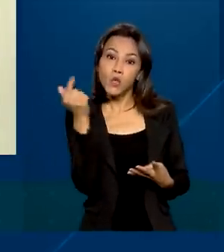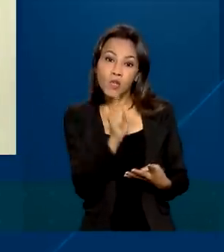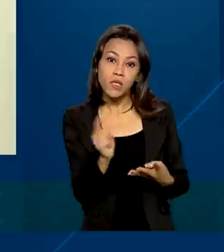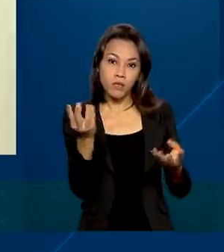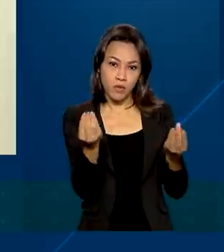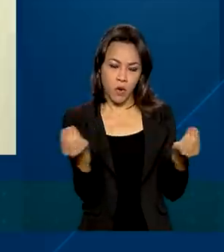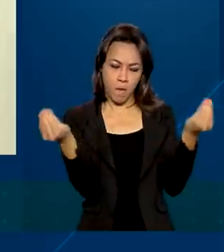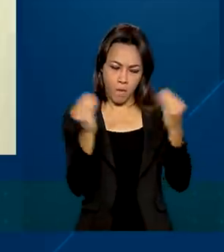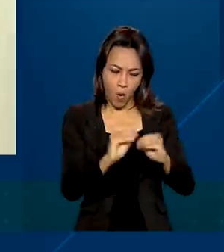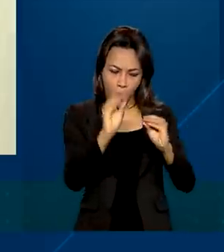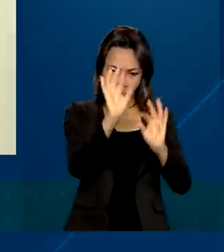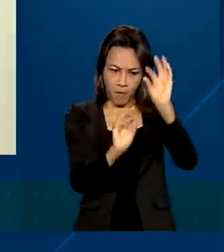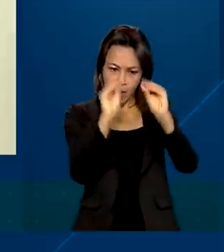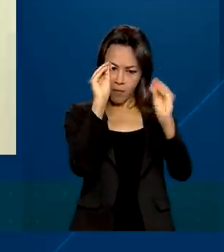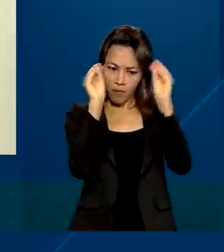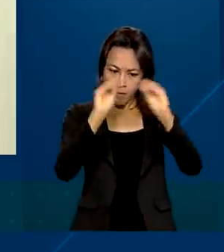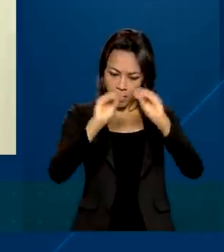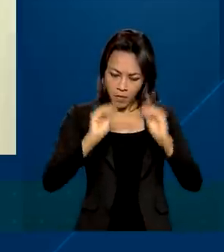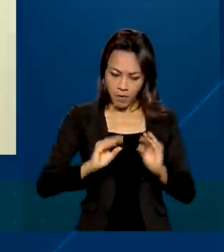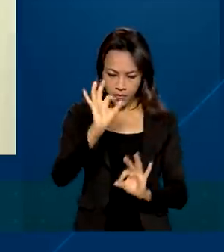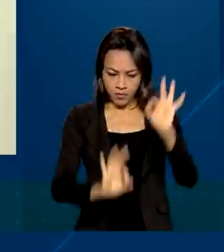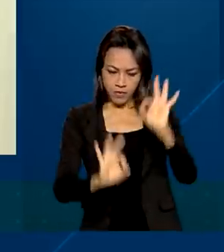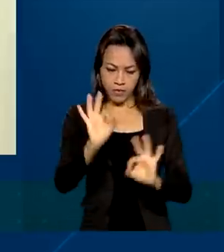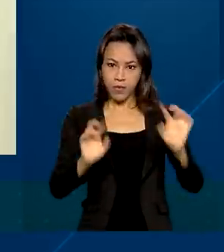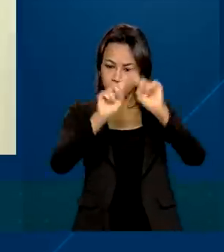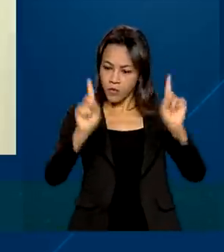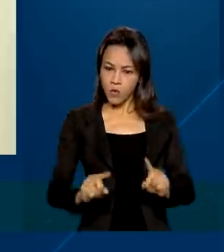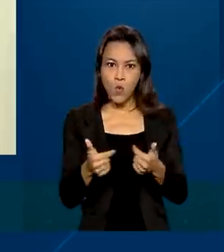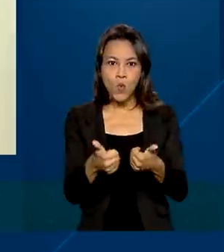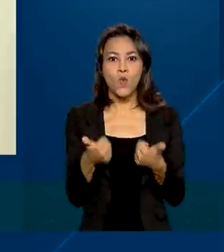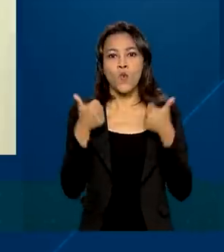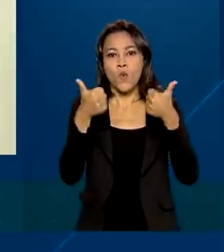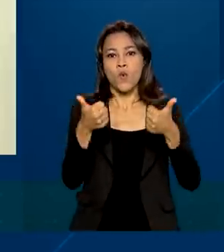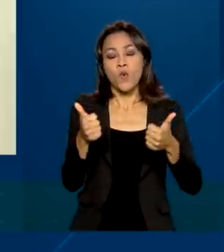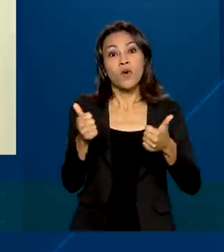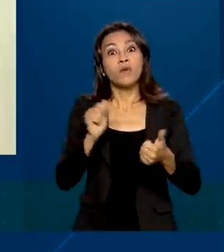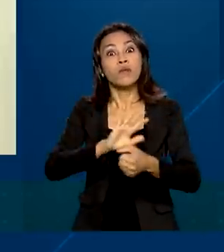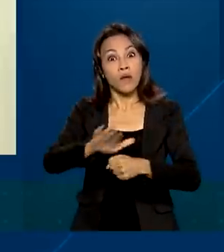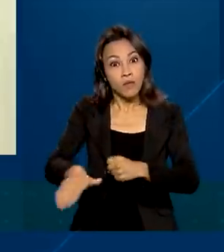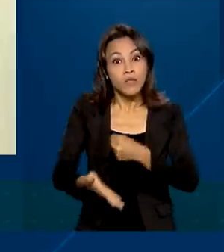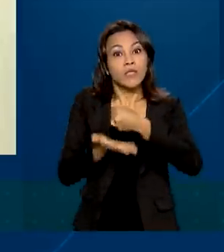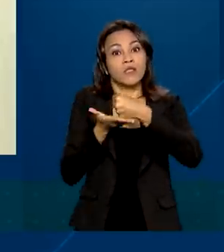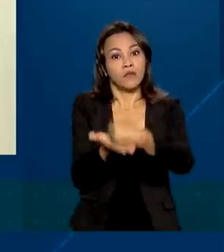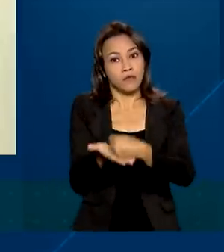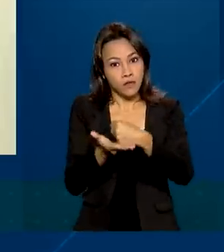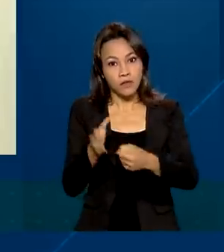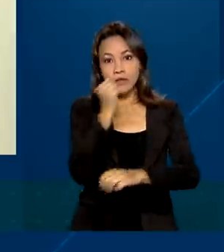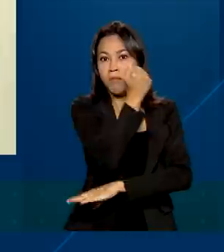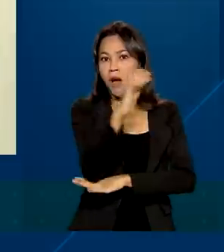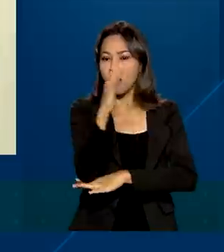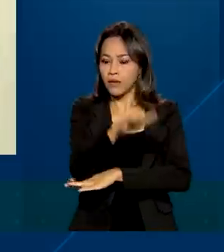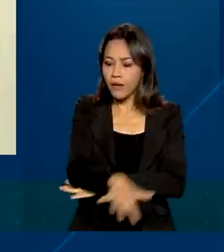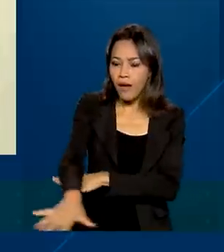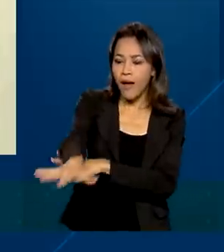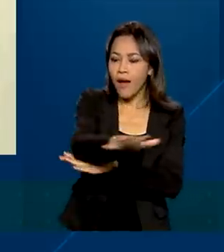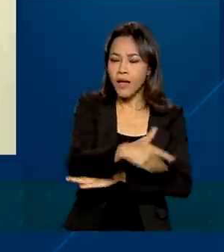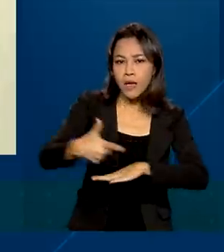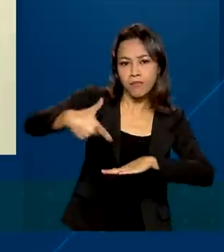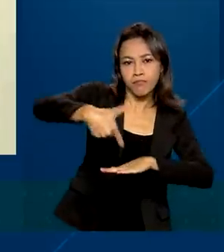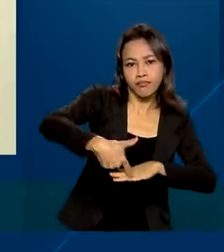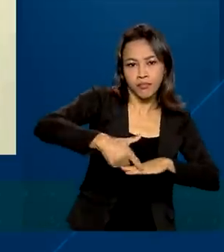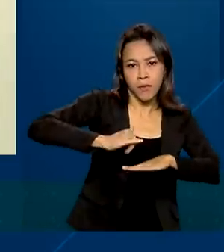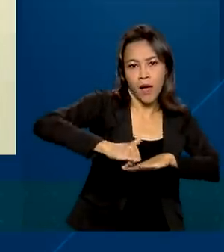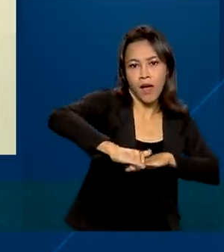nacional capaz de bem orientar o desenvolvimento sustentável de todo o potencial do setor mineral brasileiro